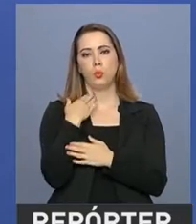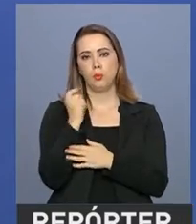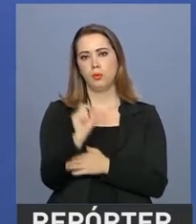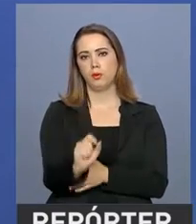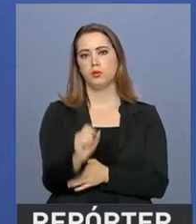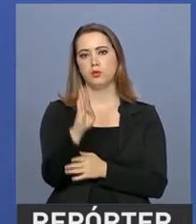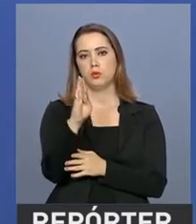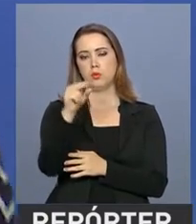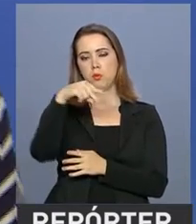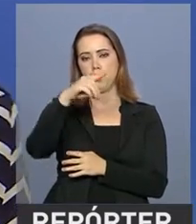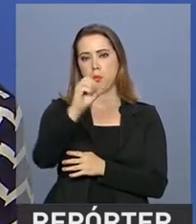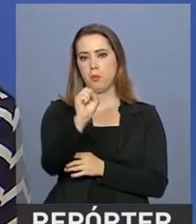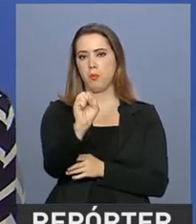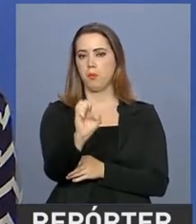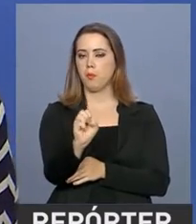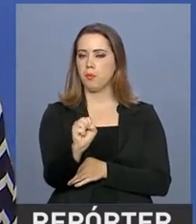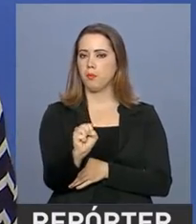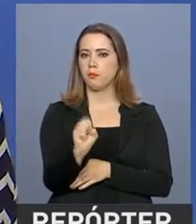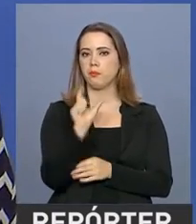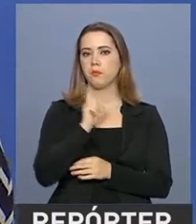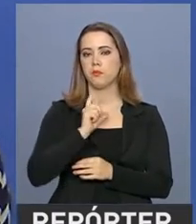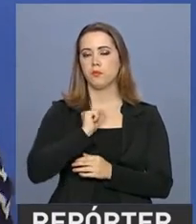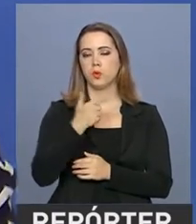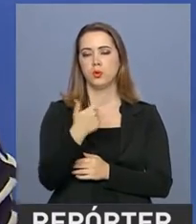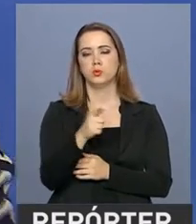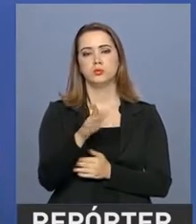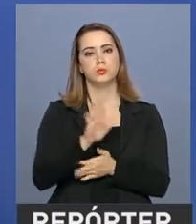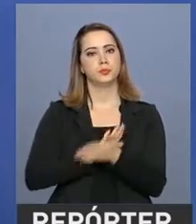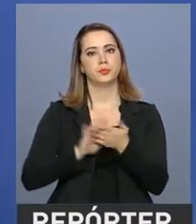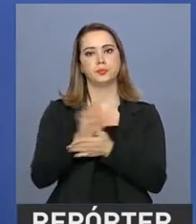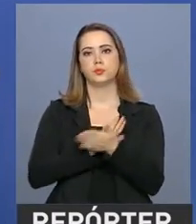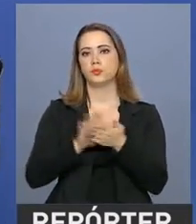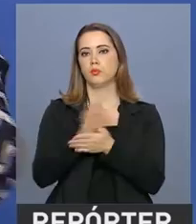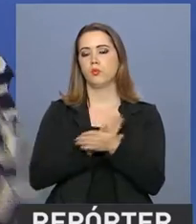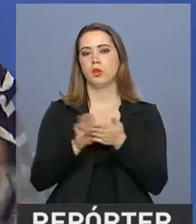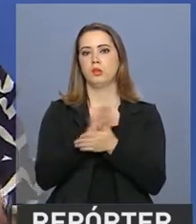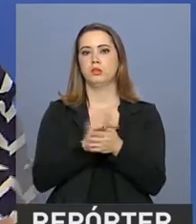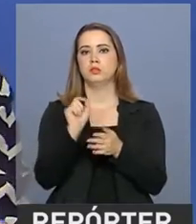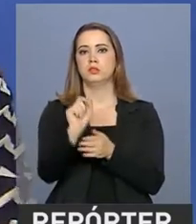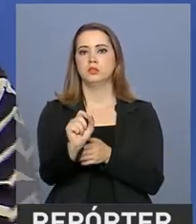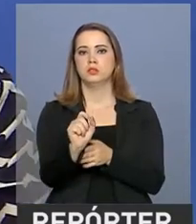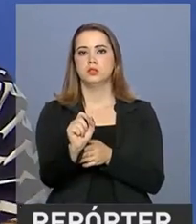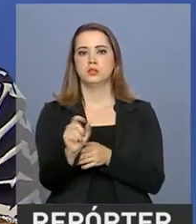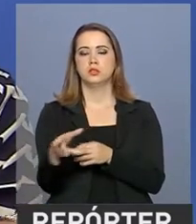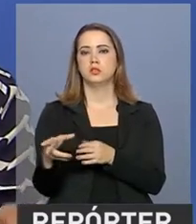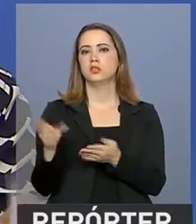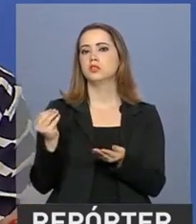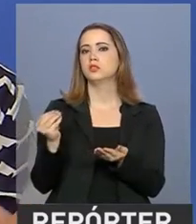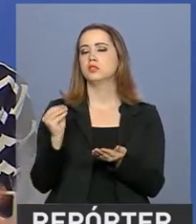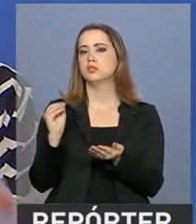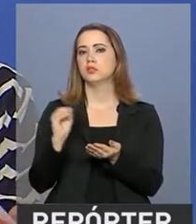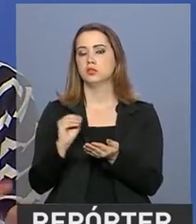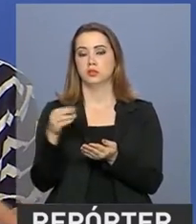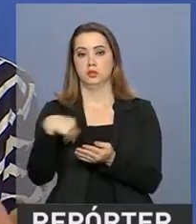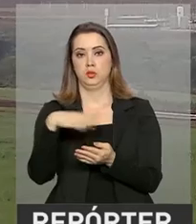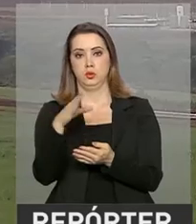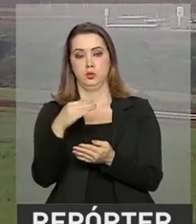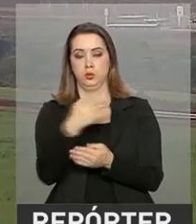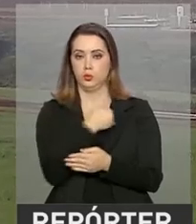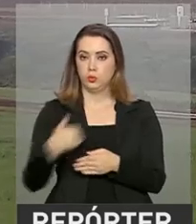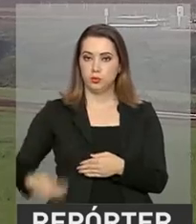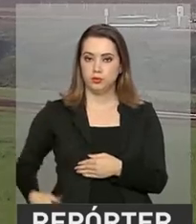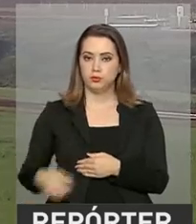e que não haverá nenhum tipo de equalização nem aporte de recursos do Tesouro Nacional.